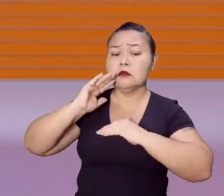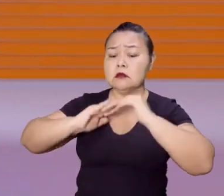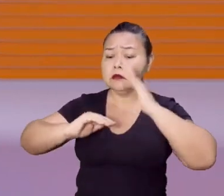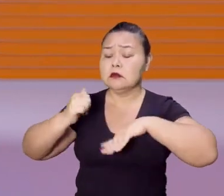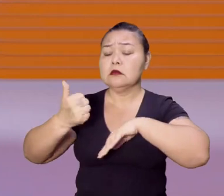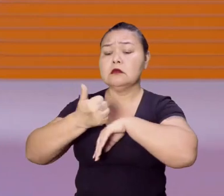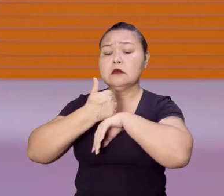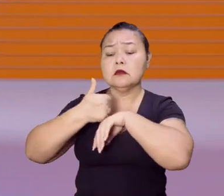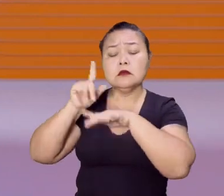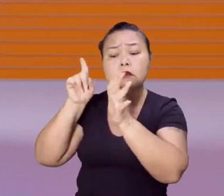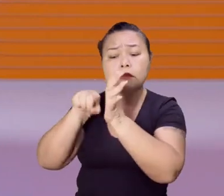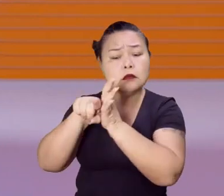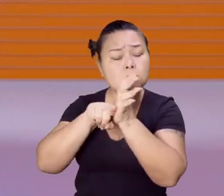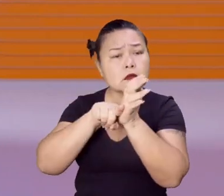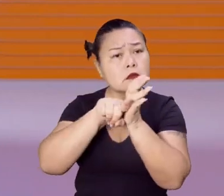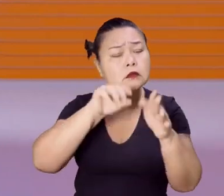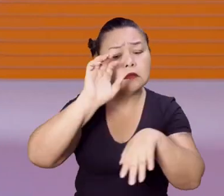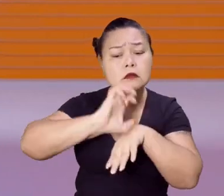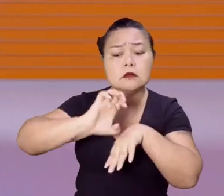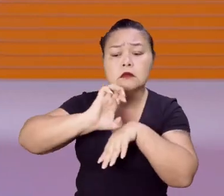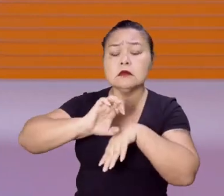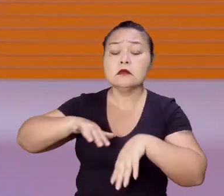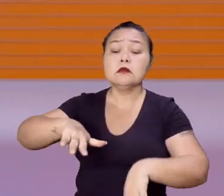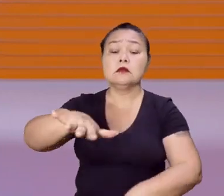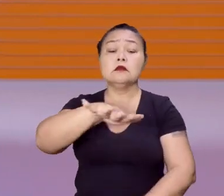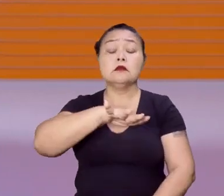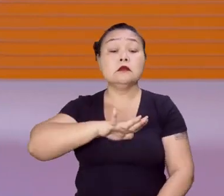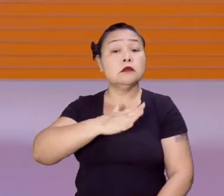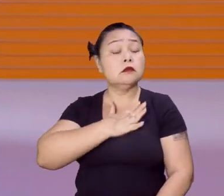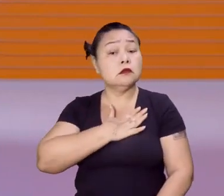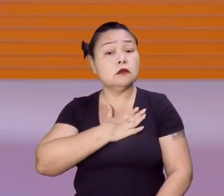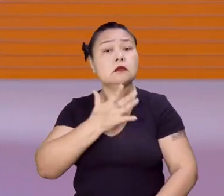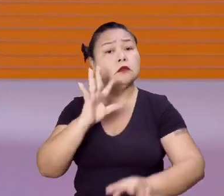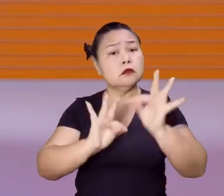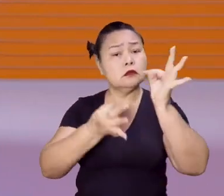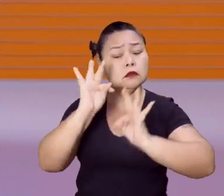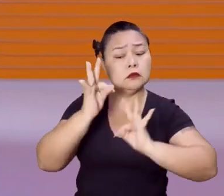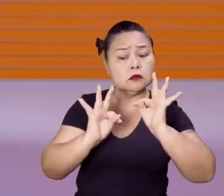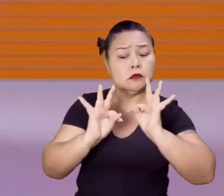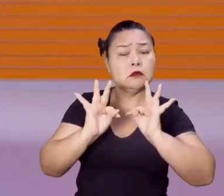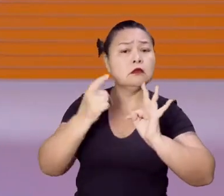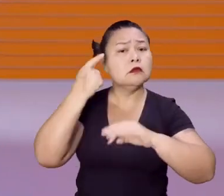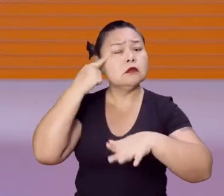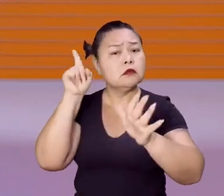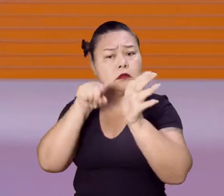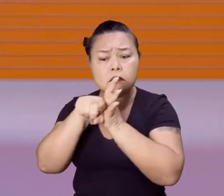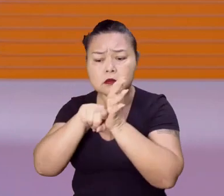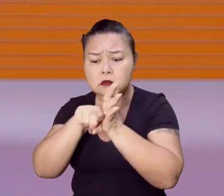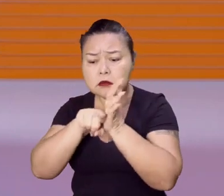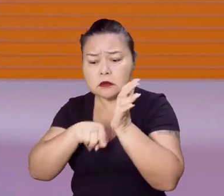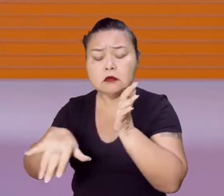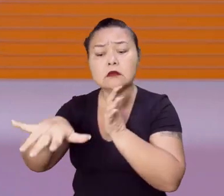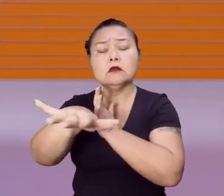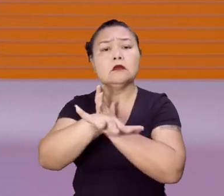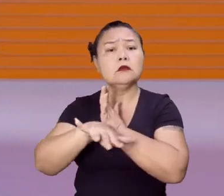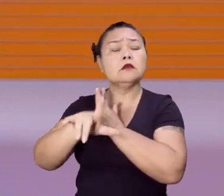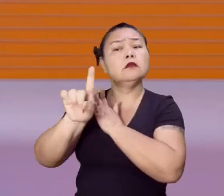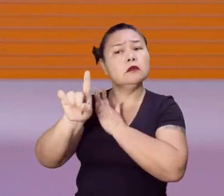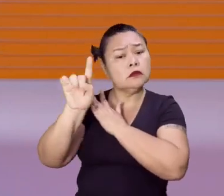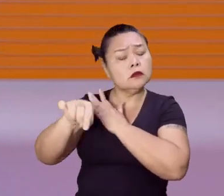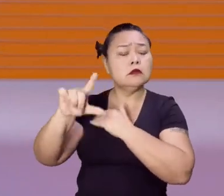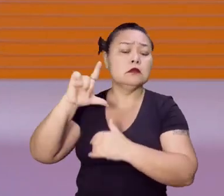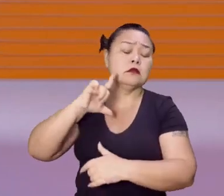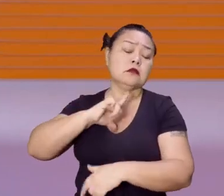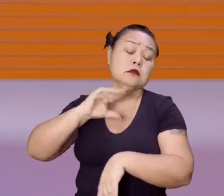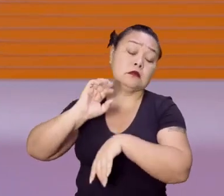procurando, vai pesquisando estágios na sua área. Você gosta de tecnologia? Pesquise estágios na área de tecnologia, gente.